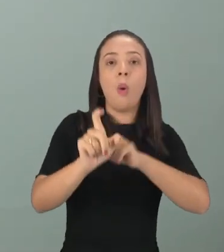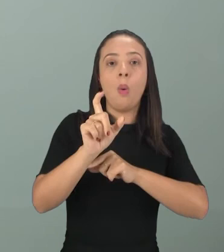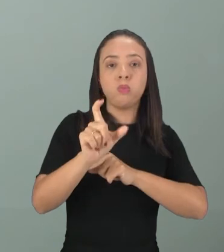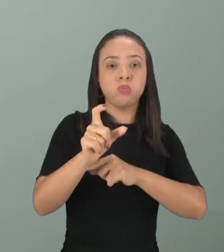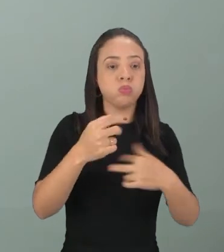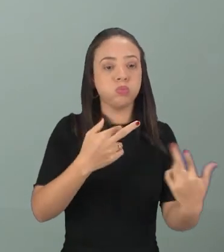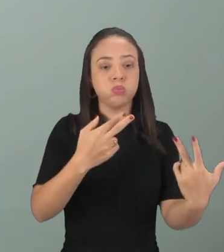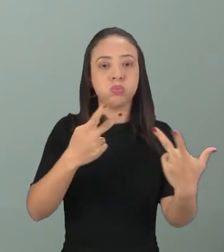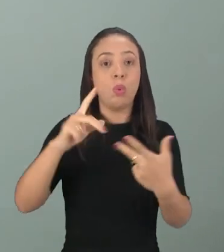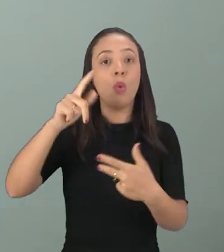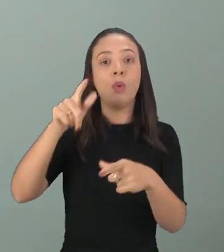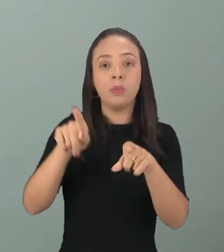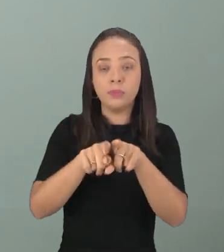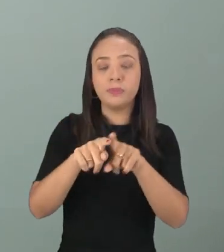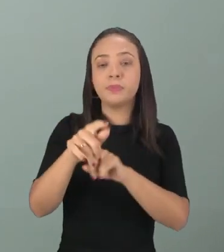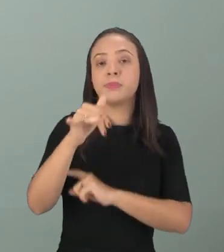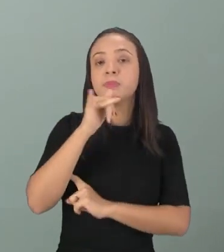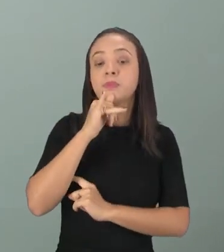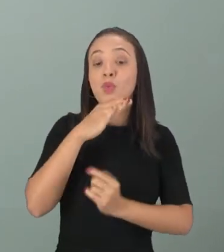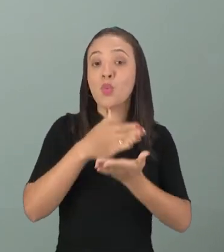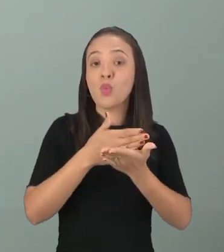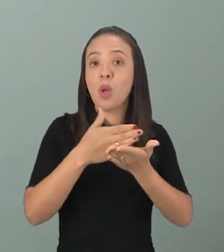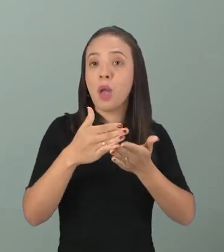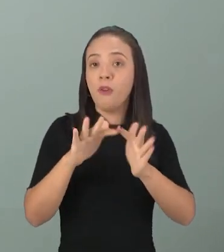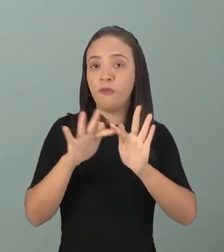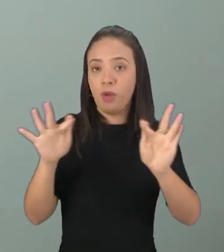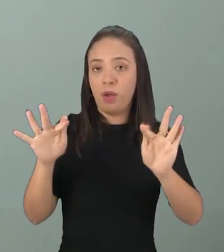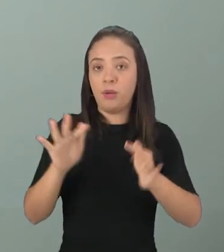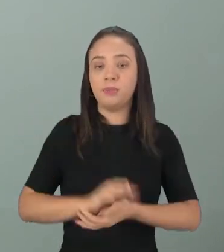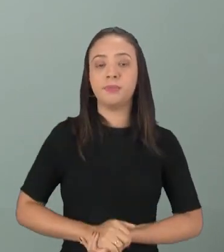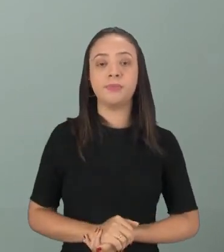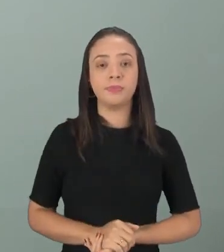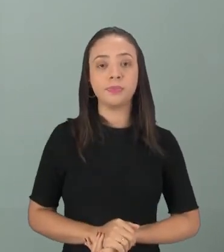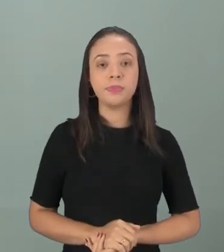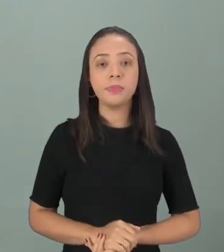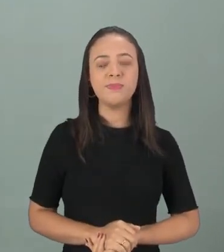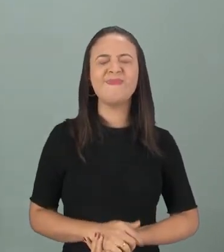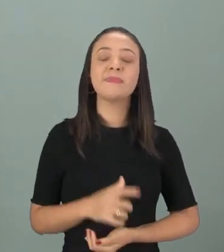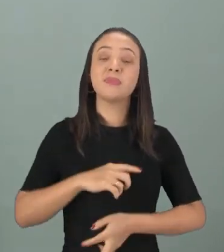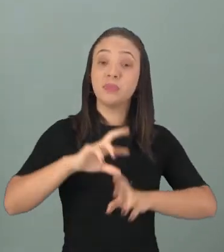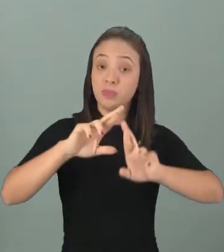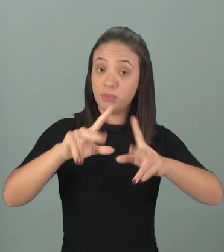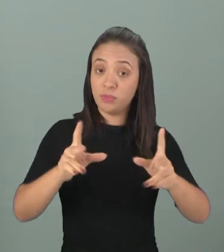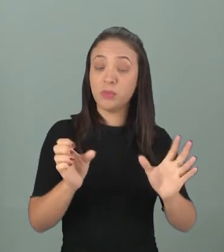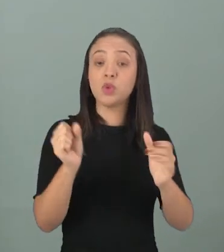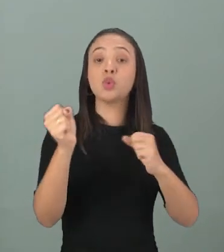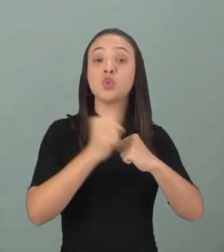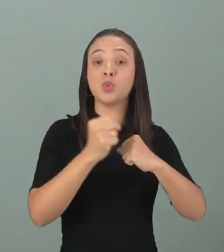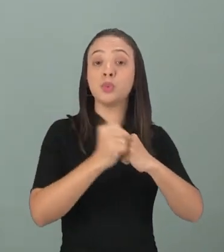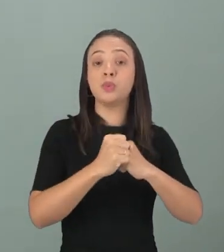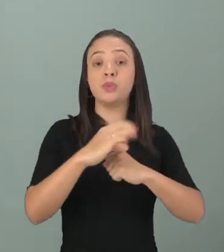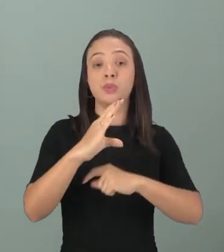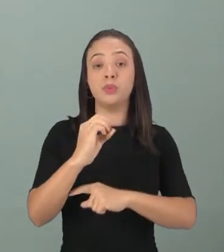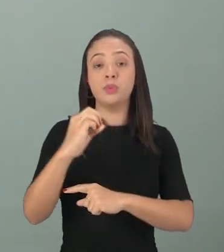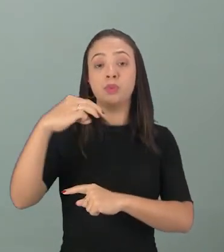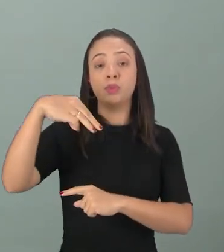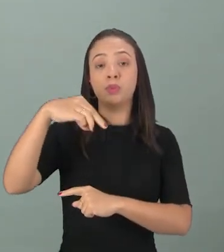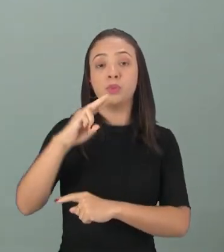como todos os outros que a gente possa usar no início de frase, ok? Então, tem diferença de substantivo comum e